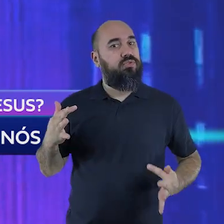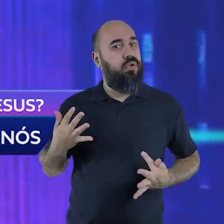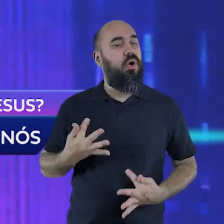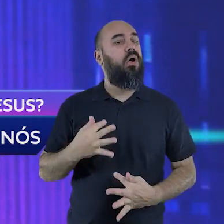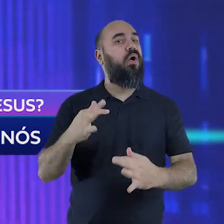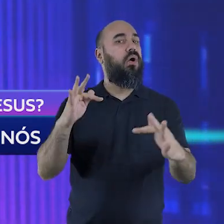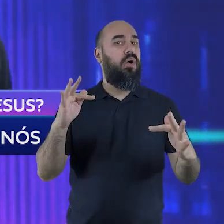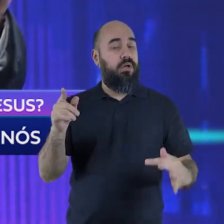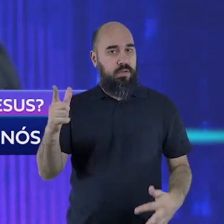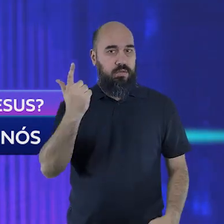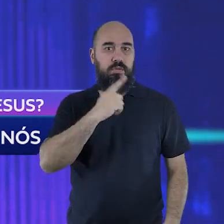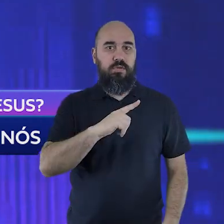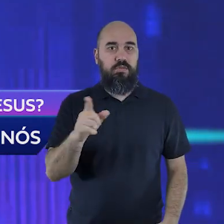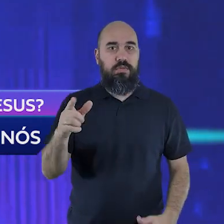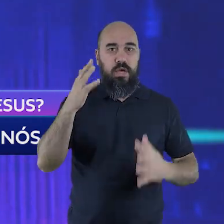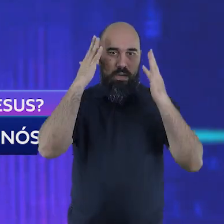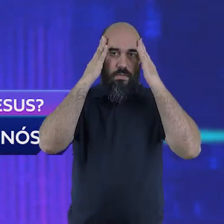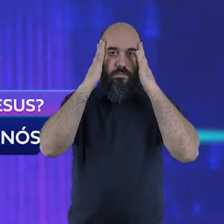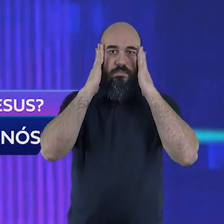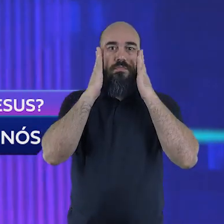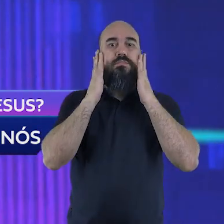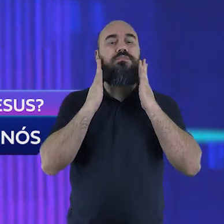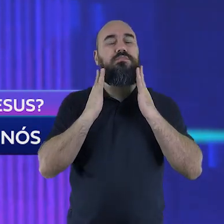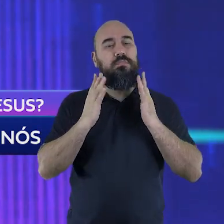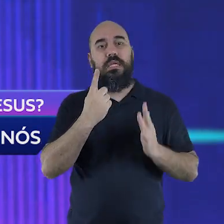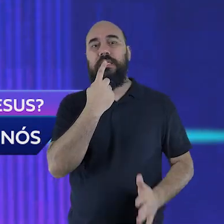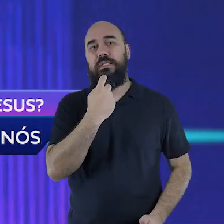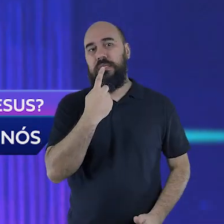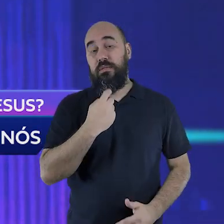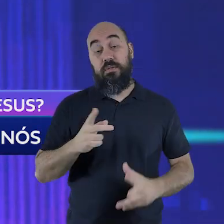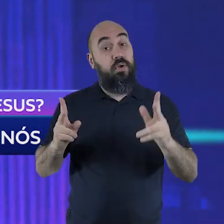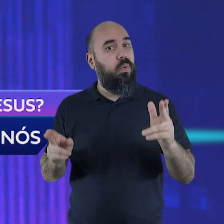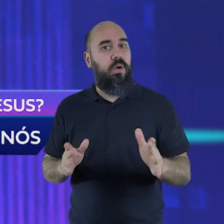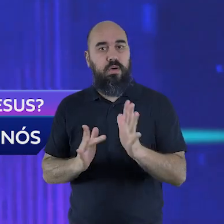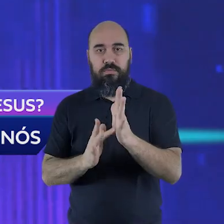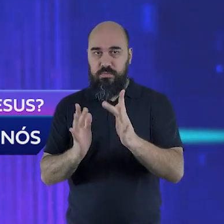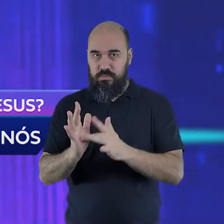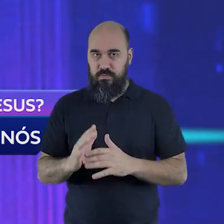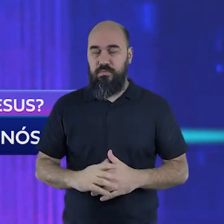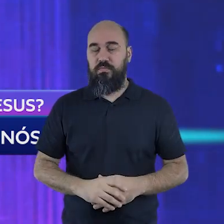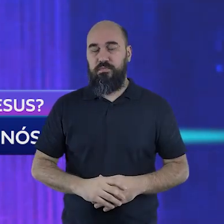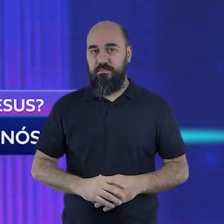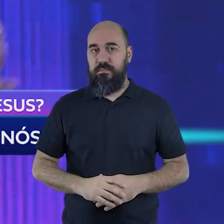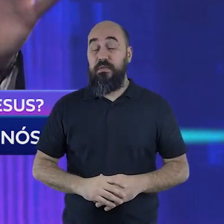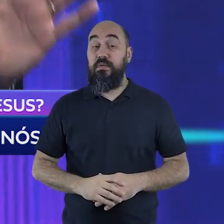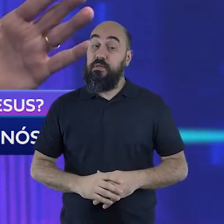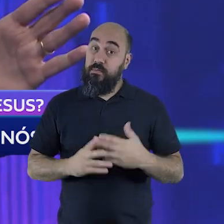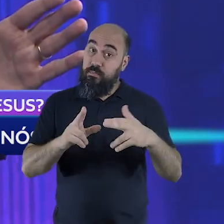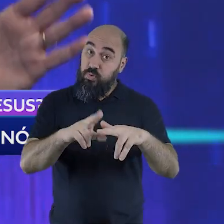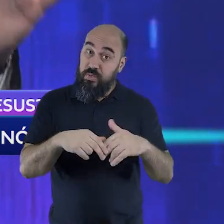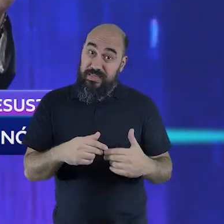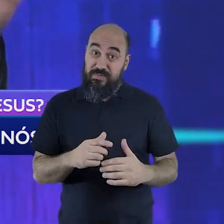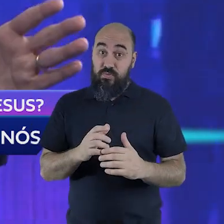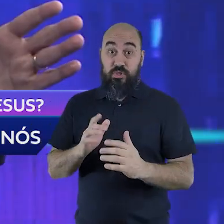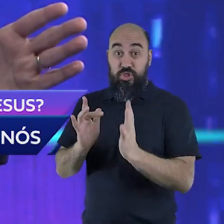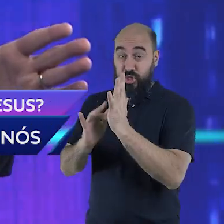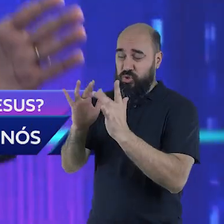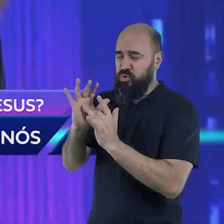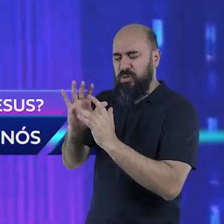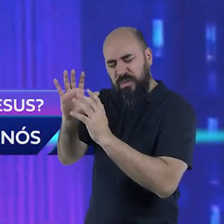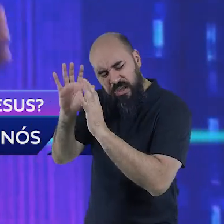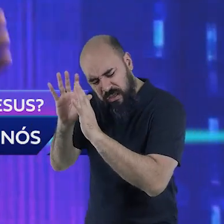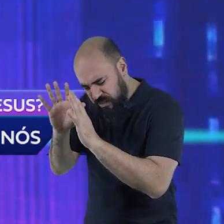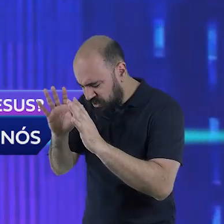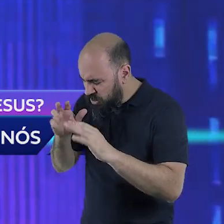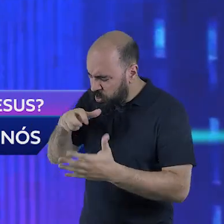chegam a este ponto. O ponto que Jesus chegou. Por isso, a cena no Getsemane